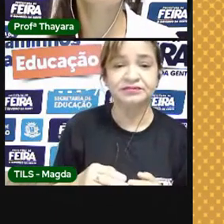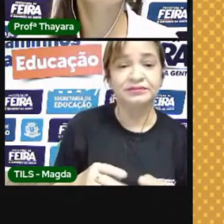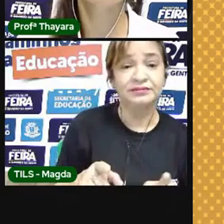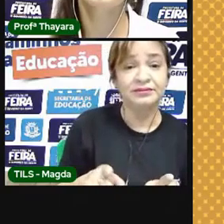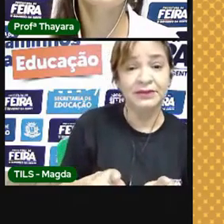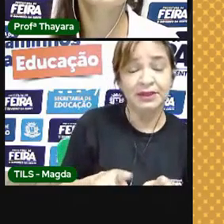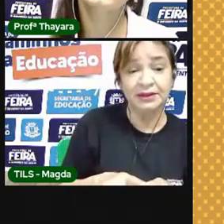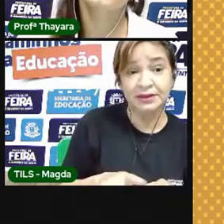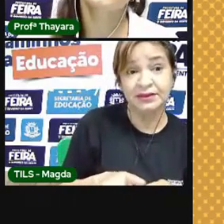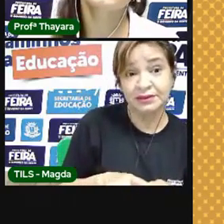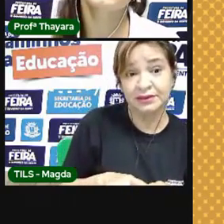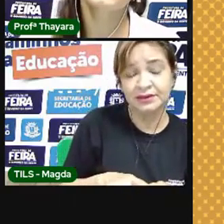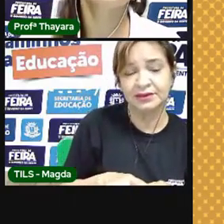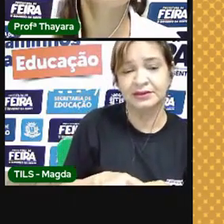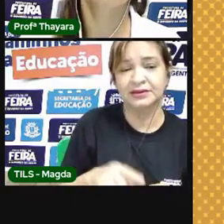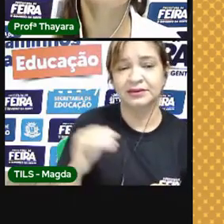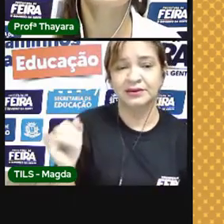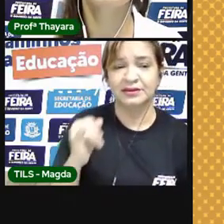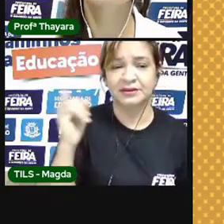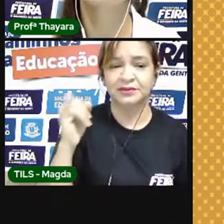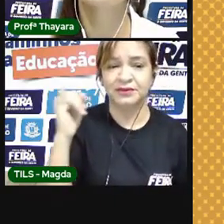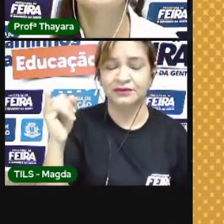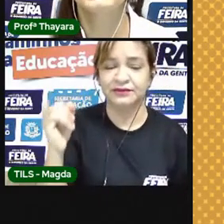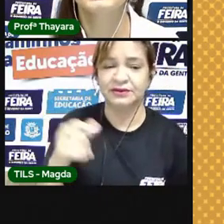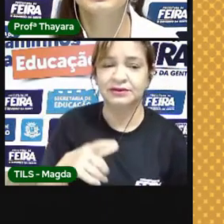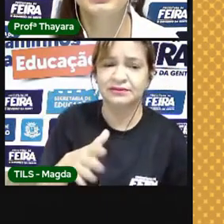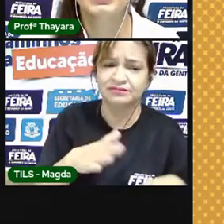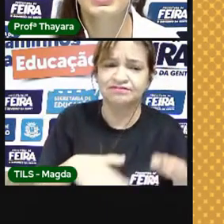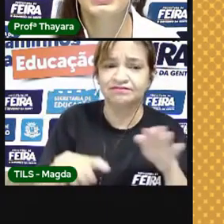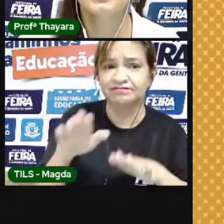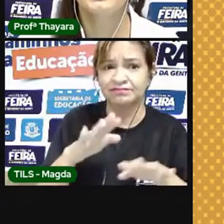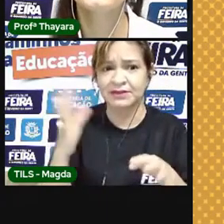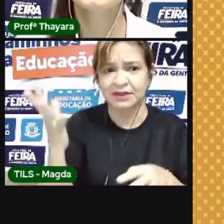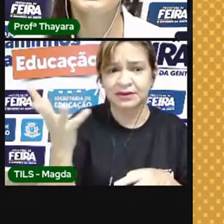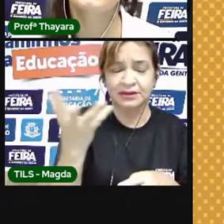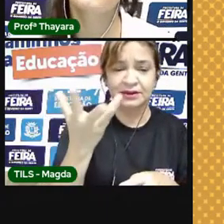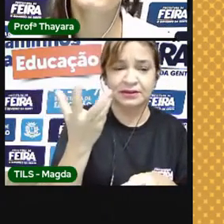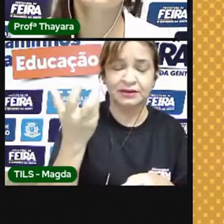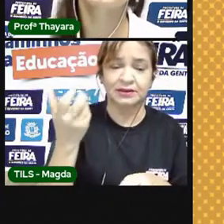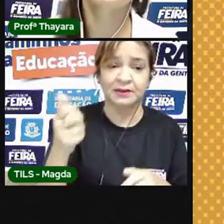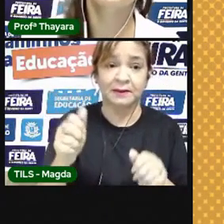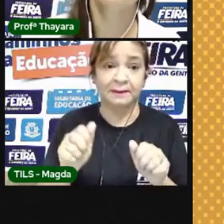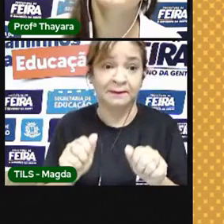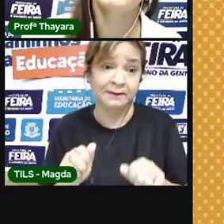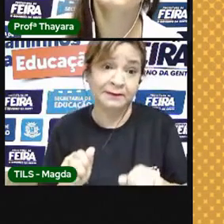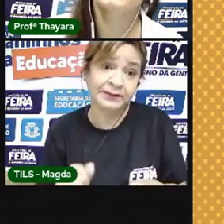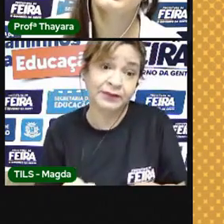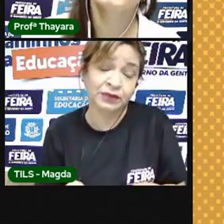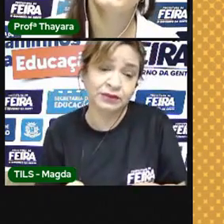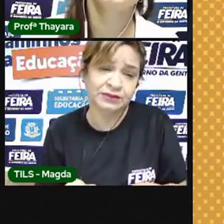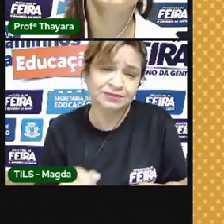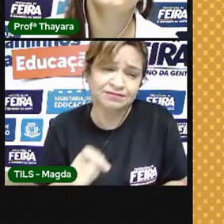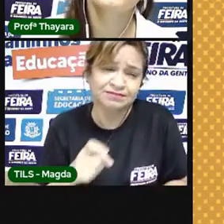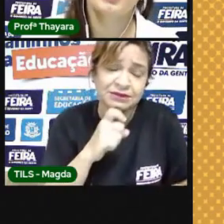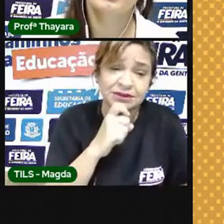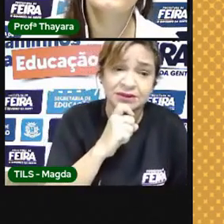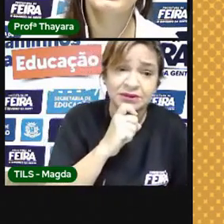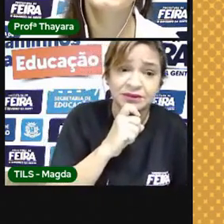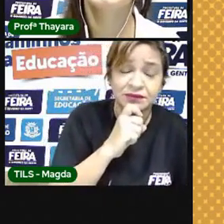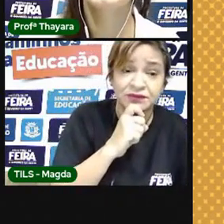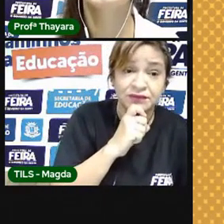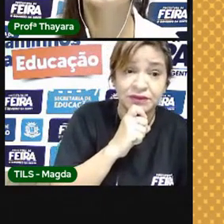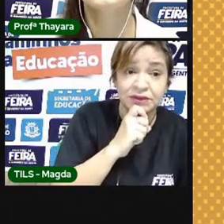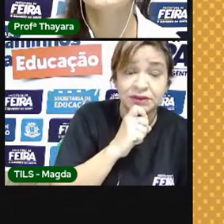tem uma coisa curiosa. Na troposfera, a gente tem variação de temperatura. Ela pode ter temperaturas muito baixas na região dos